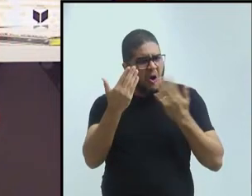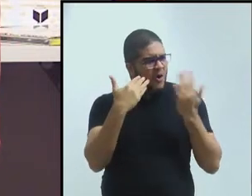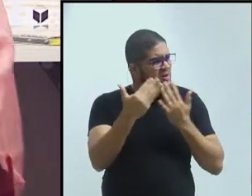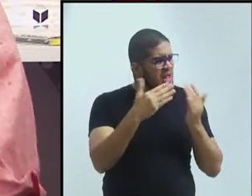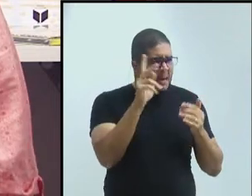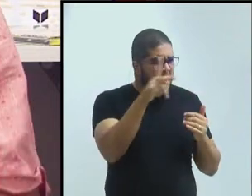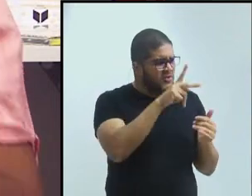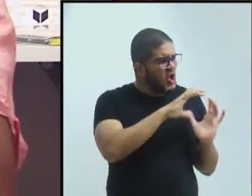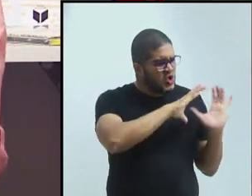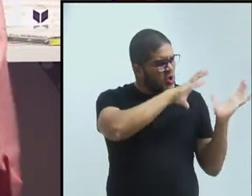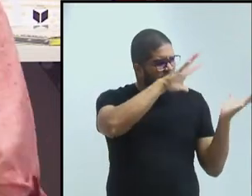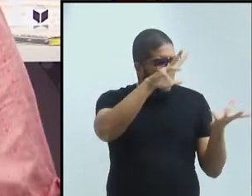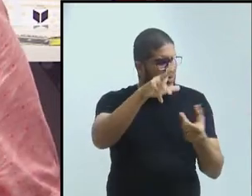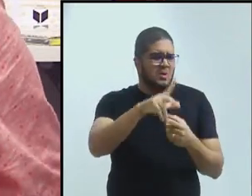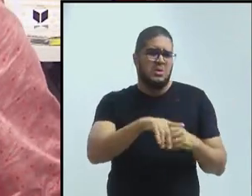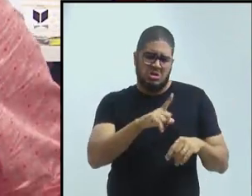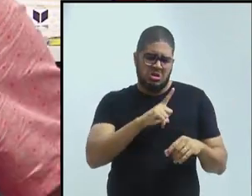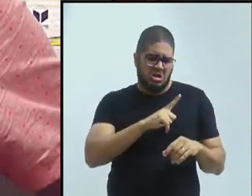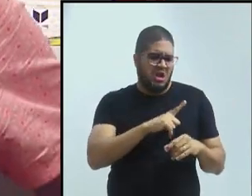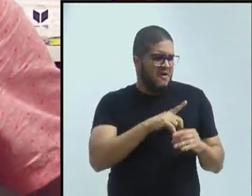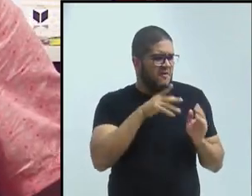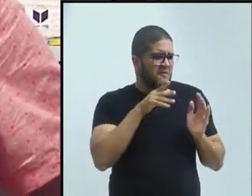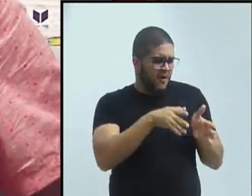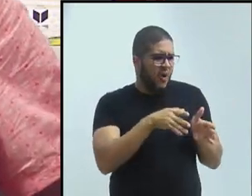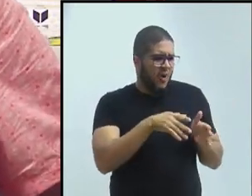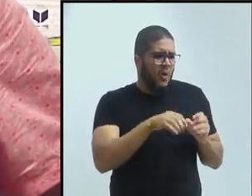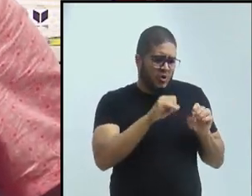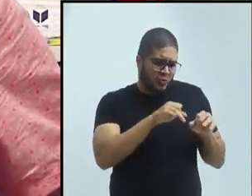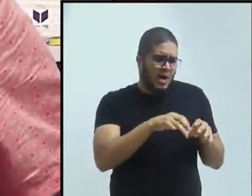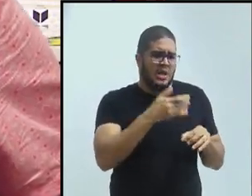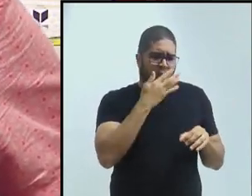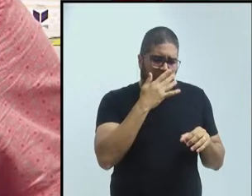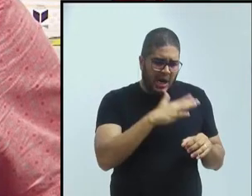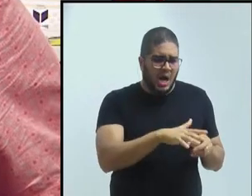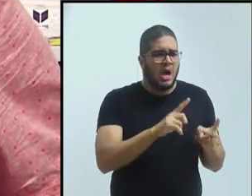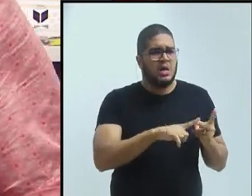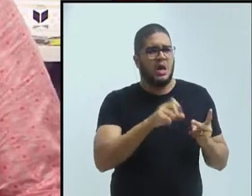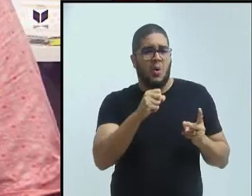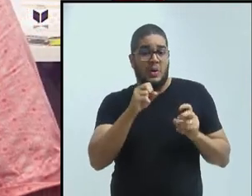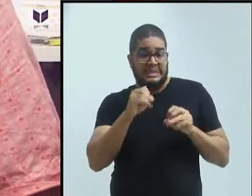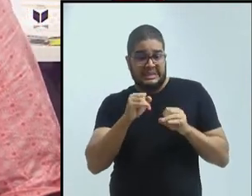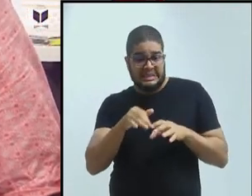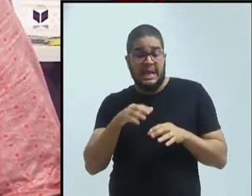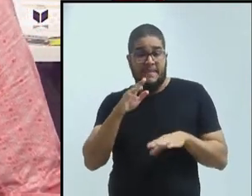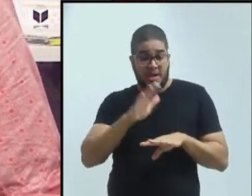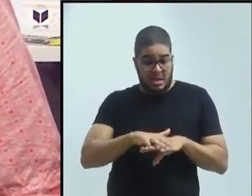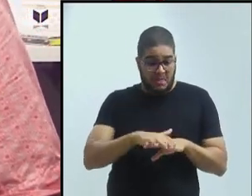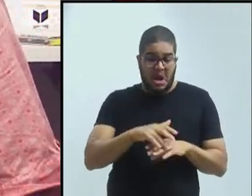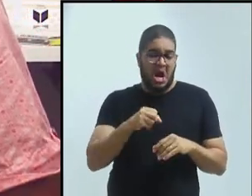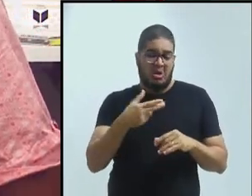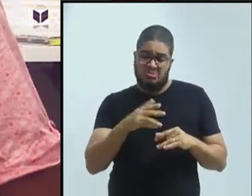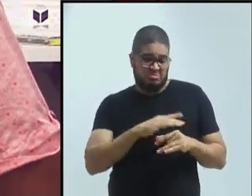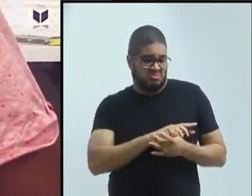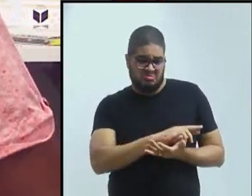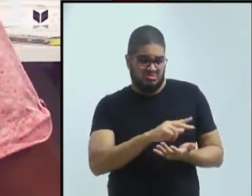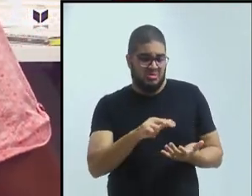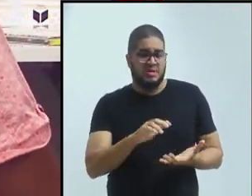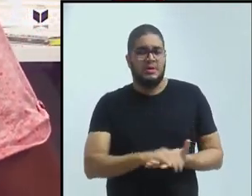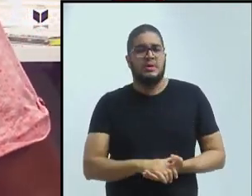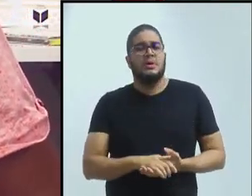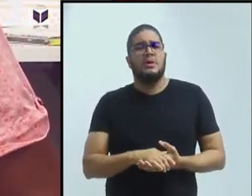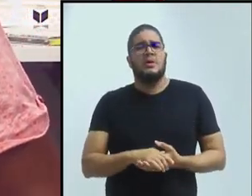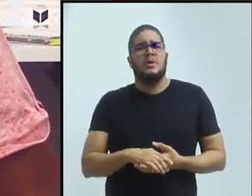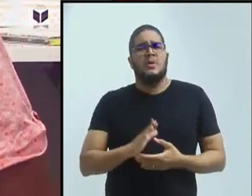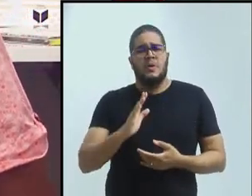A gente fazendo educação infantil, fazendo ensino de matemática, tudo mais. O que tem mais próximo do que seria letras é o curso de